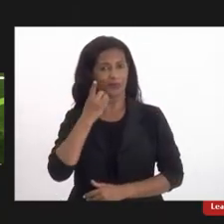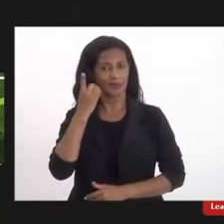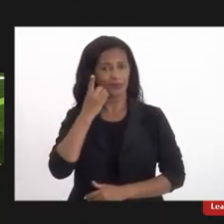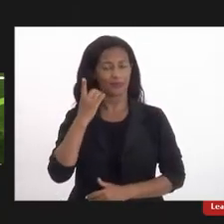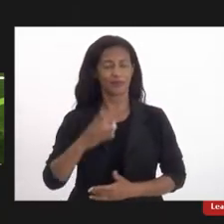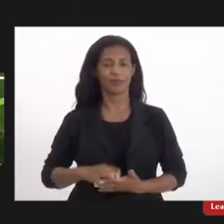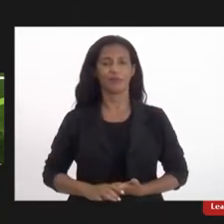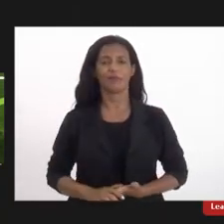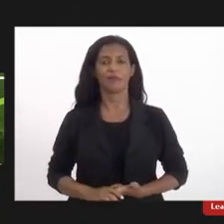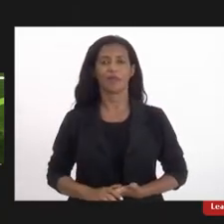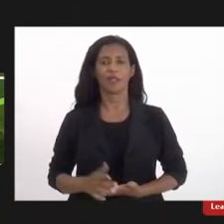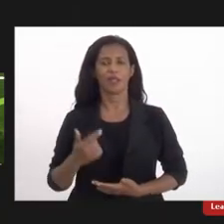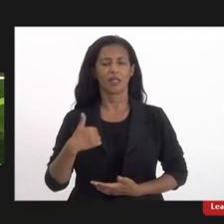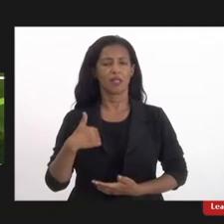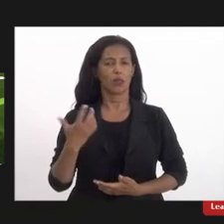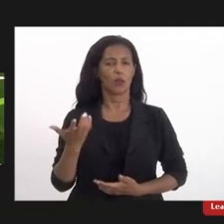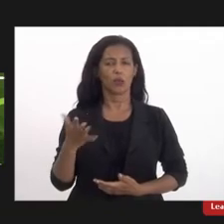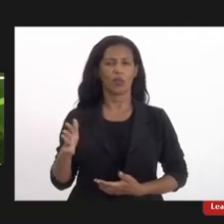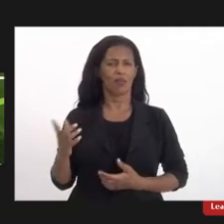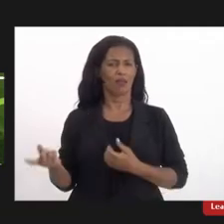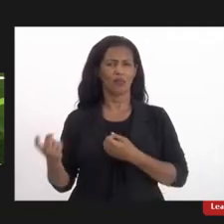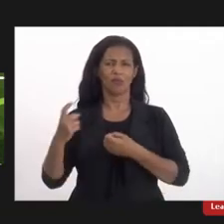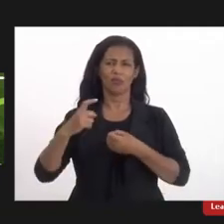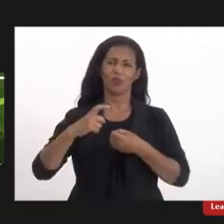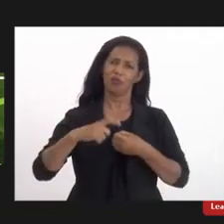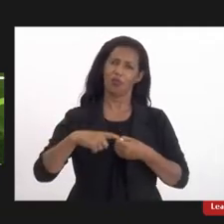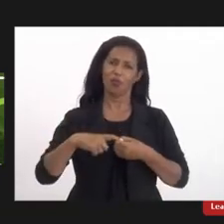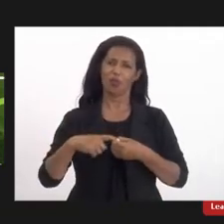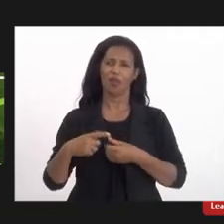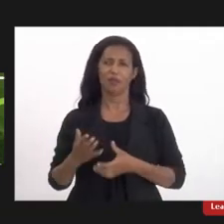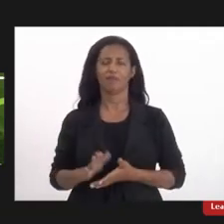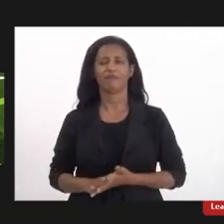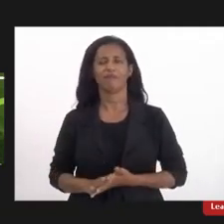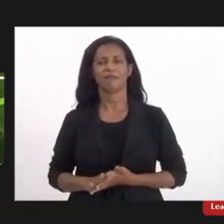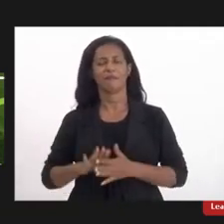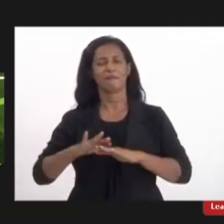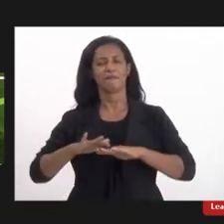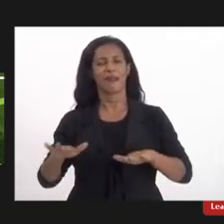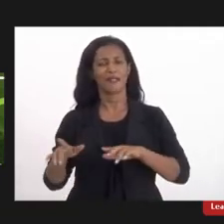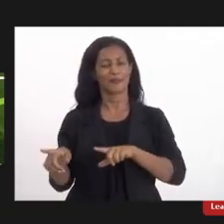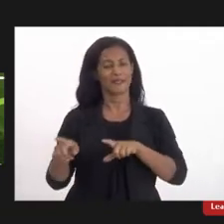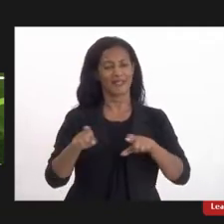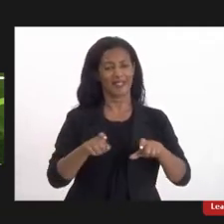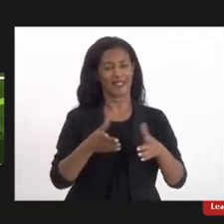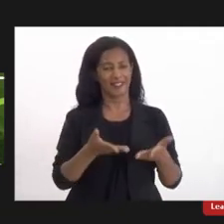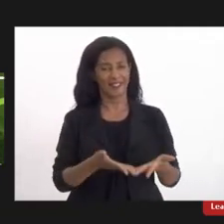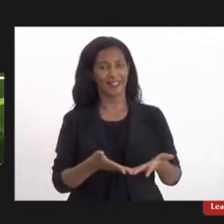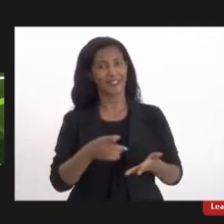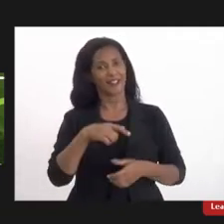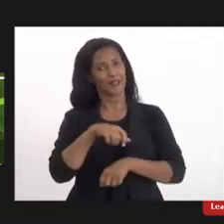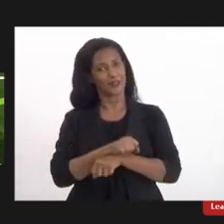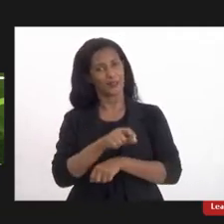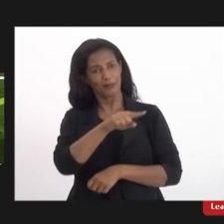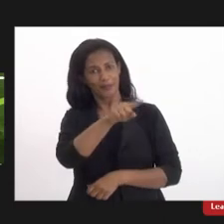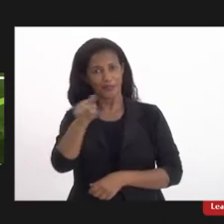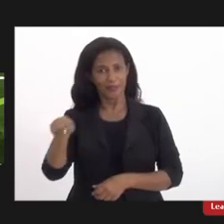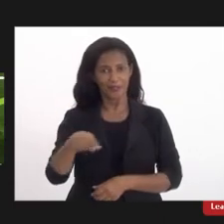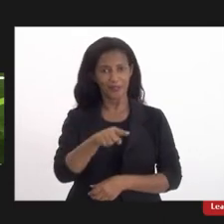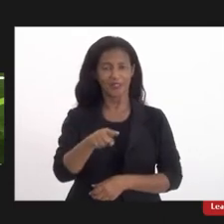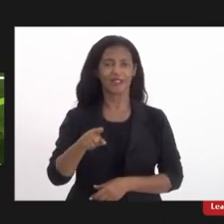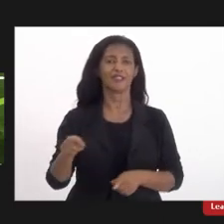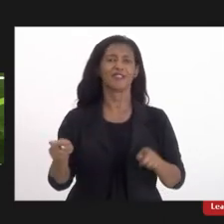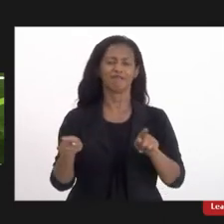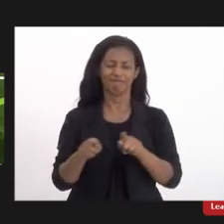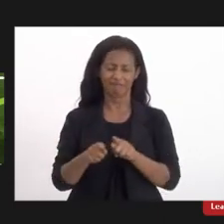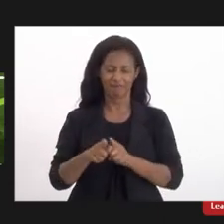eu não quero voltar mais para essa cadeira. Eu espero aí que vocês também tenham